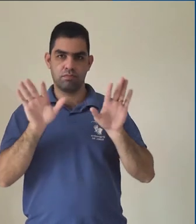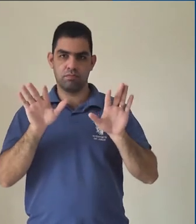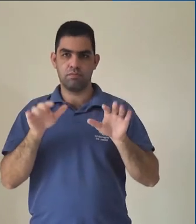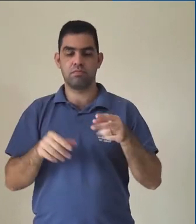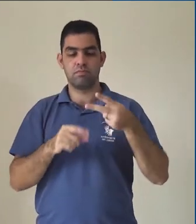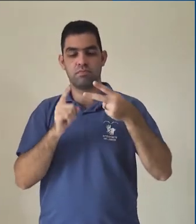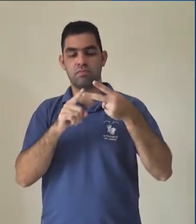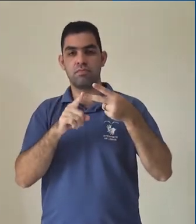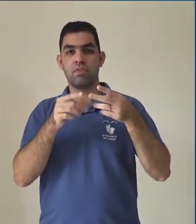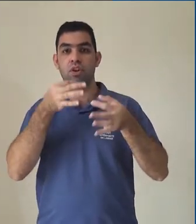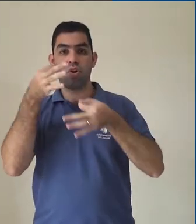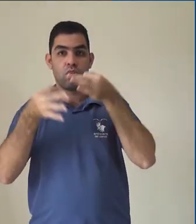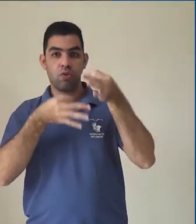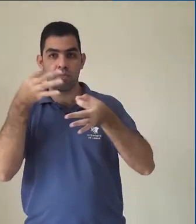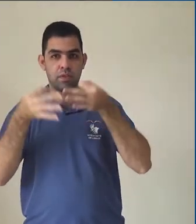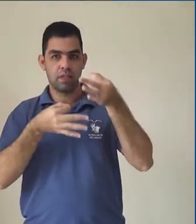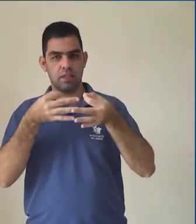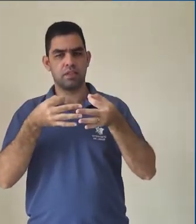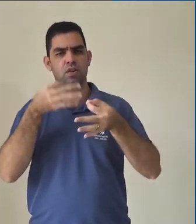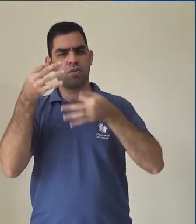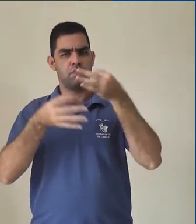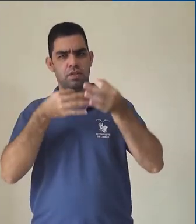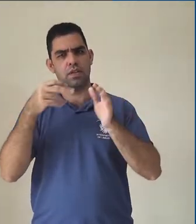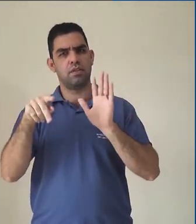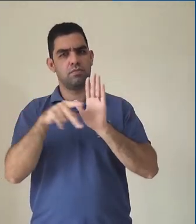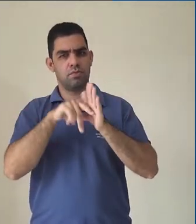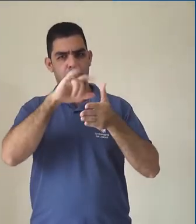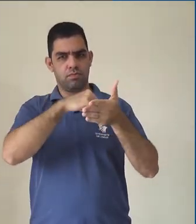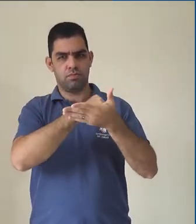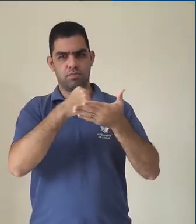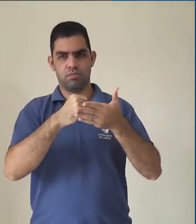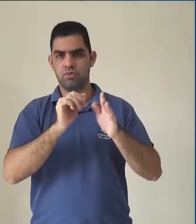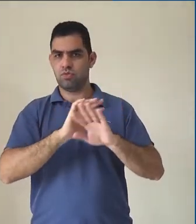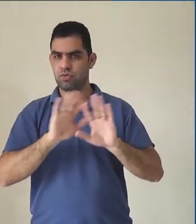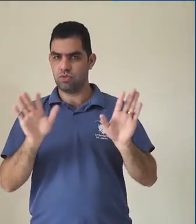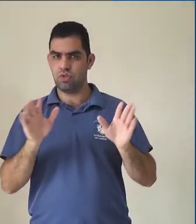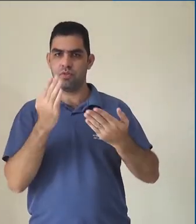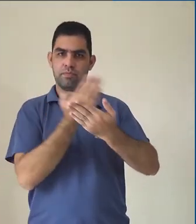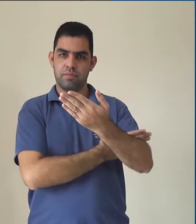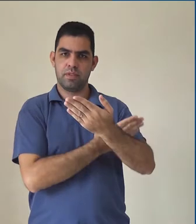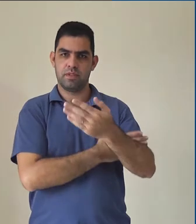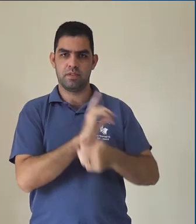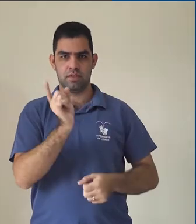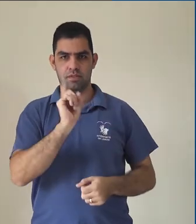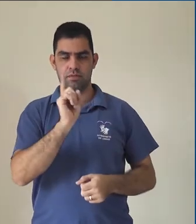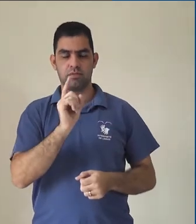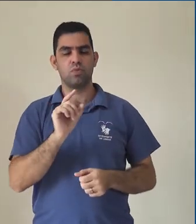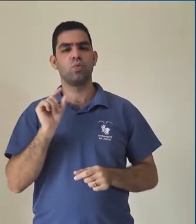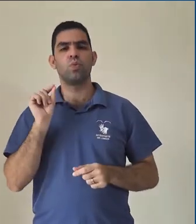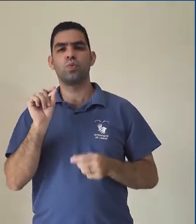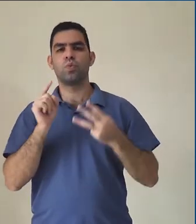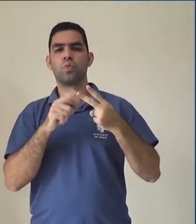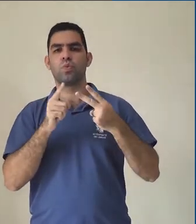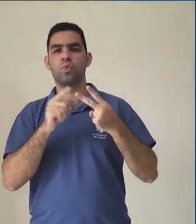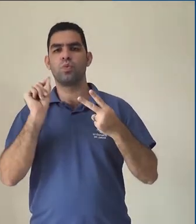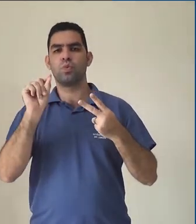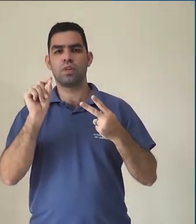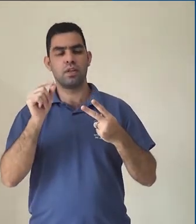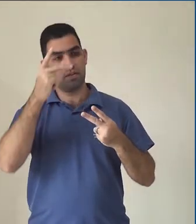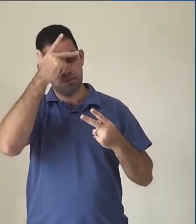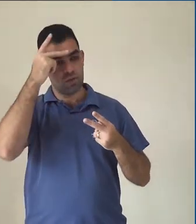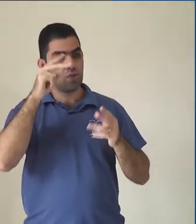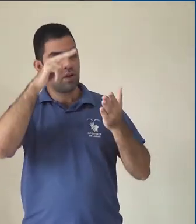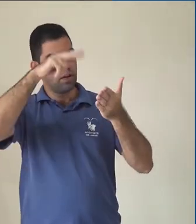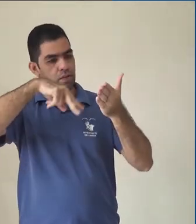Se será de comentarista, essa opção vale apenas para arquivos, não se aplica às pastas. Isso permite que ela